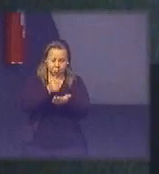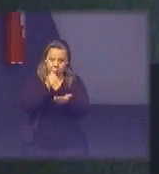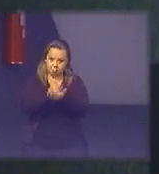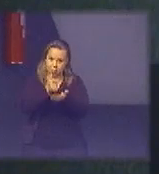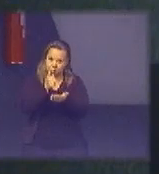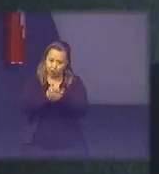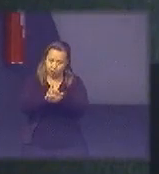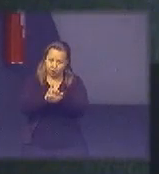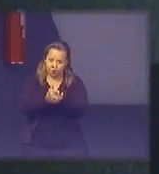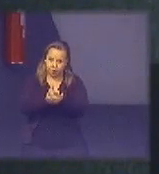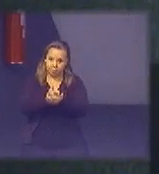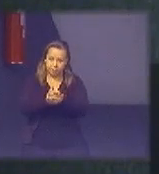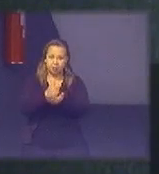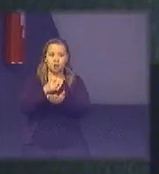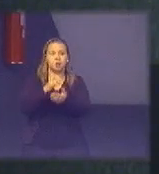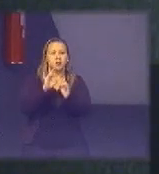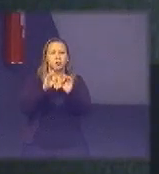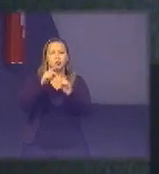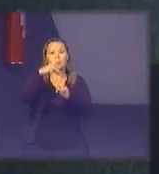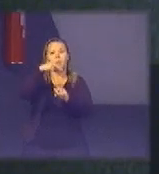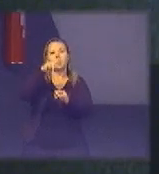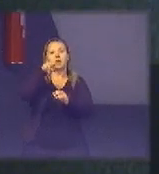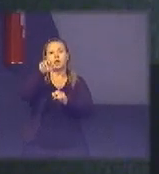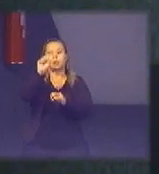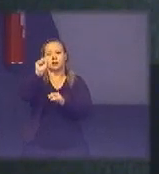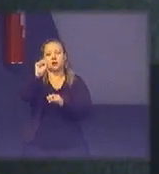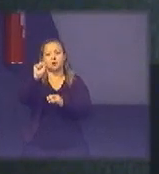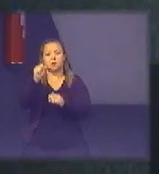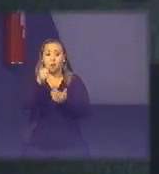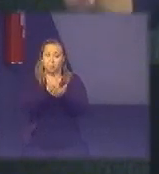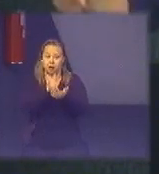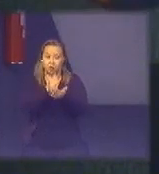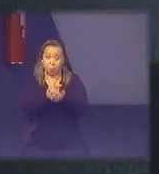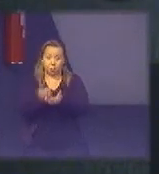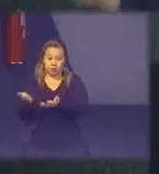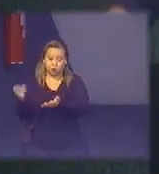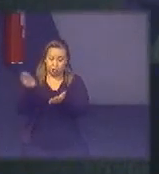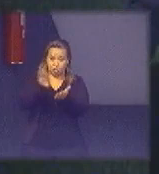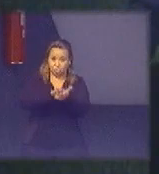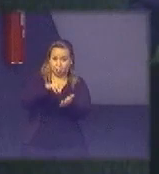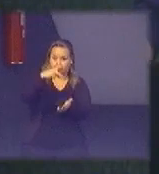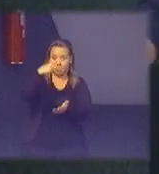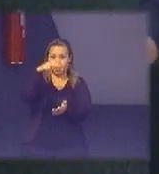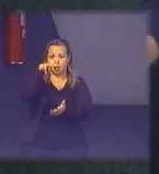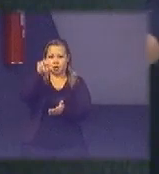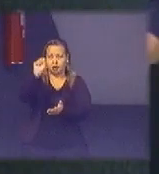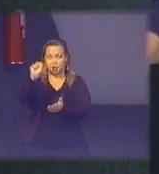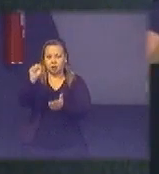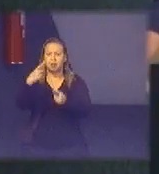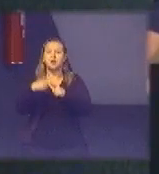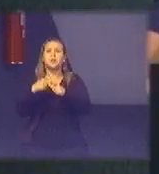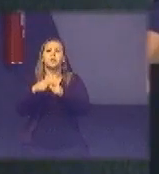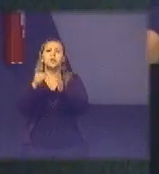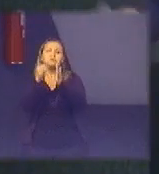amplo que só o PLS mas para compras ele chega no PLS por que que eu tenho um decreto de